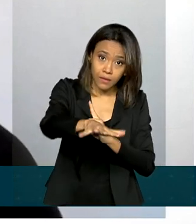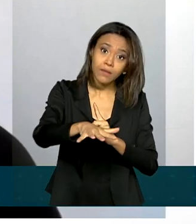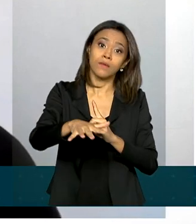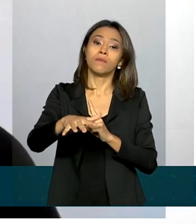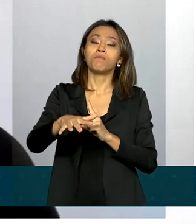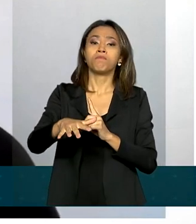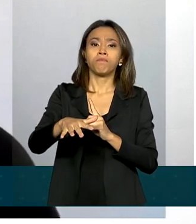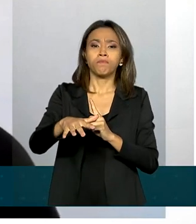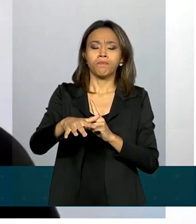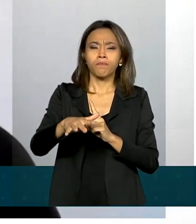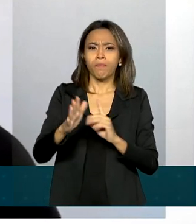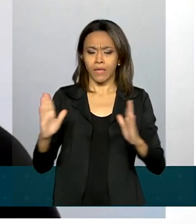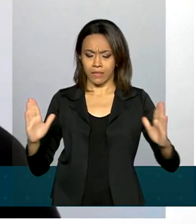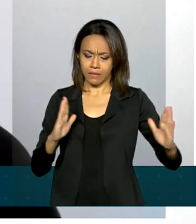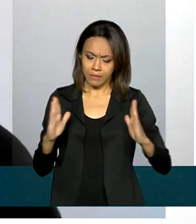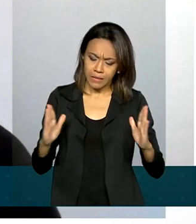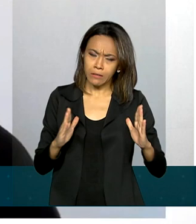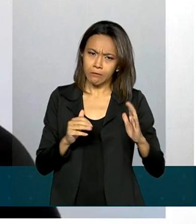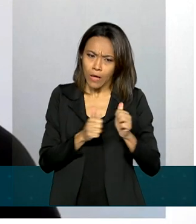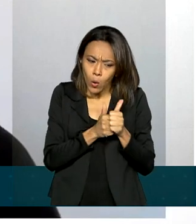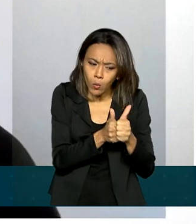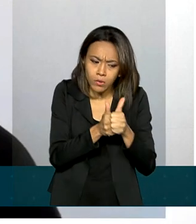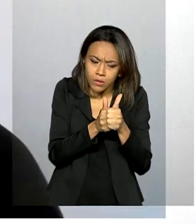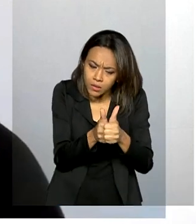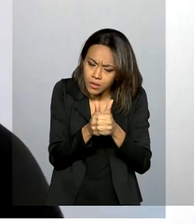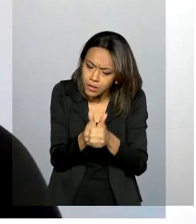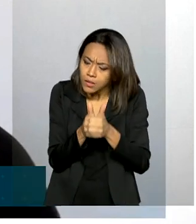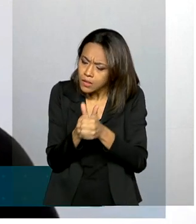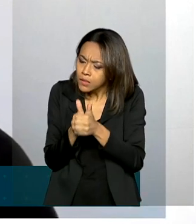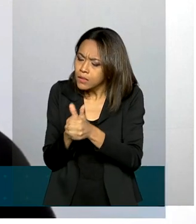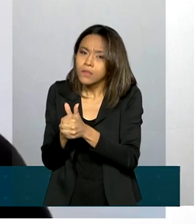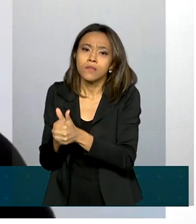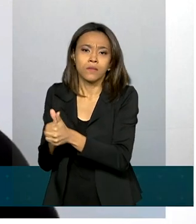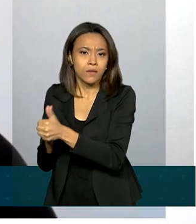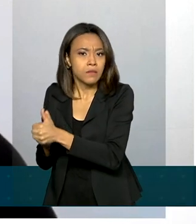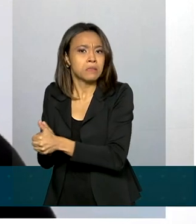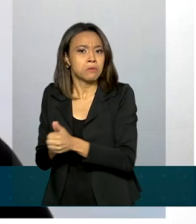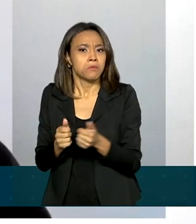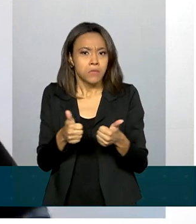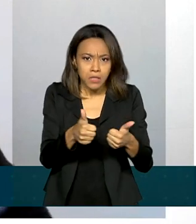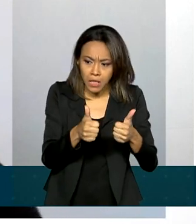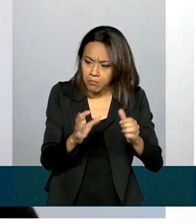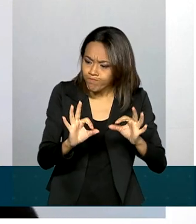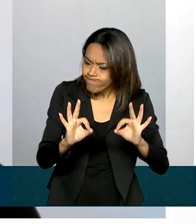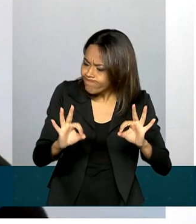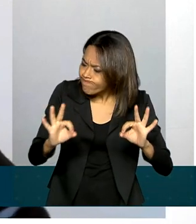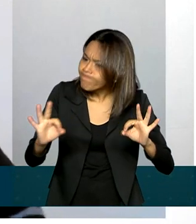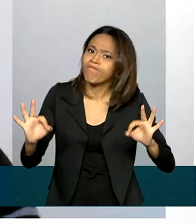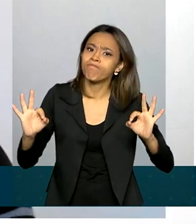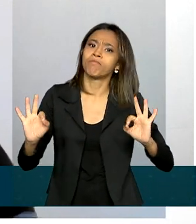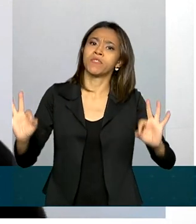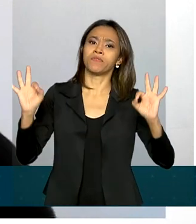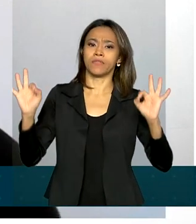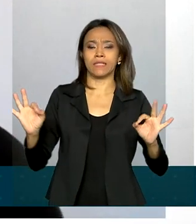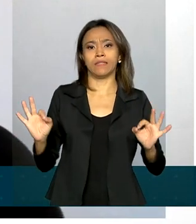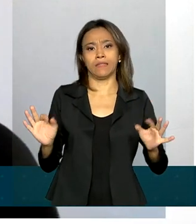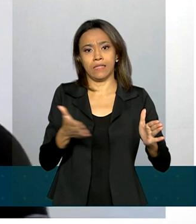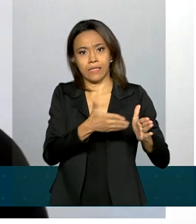o tempo e funcionou de uma forma perfeita durante